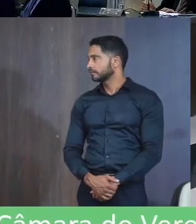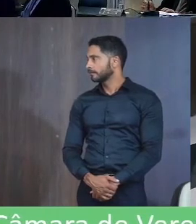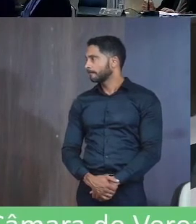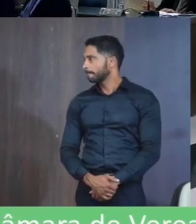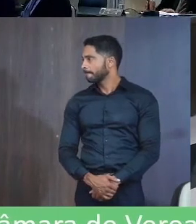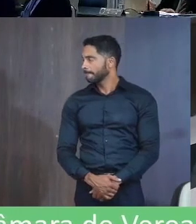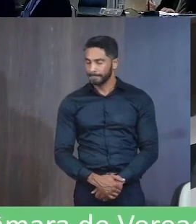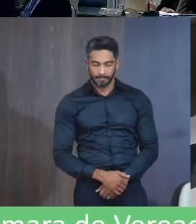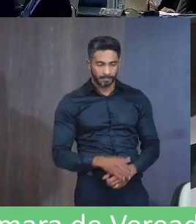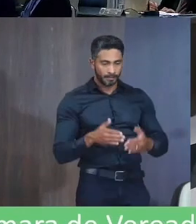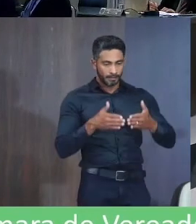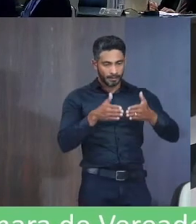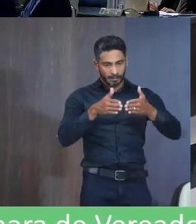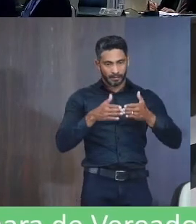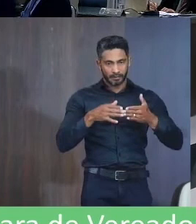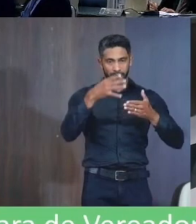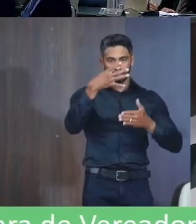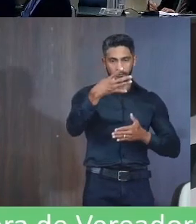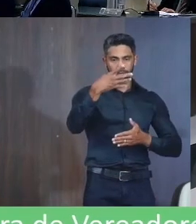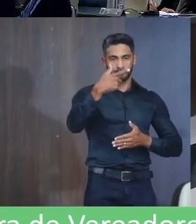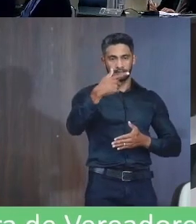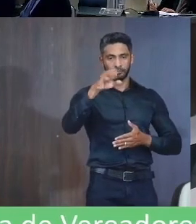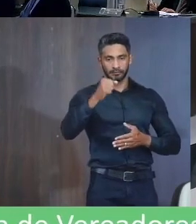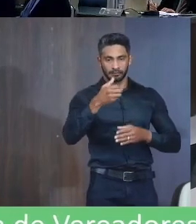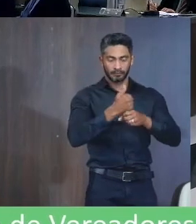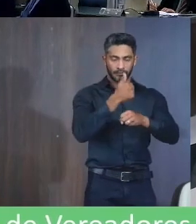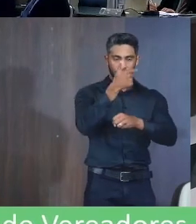Requerimento 428 2022